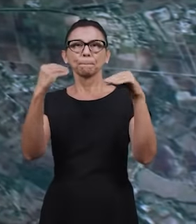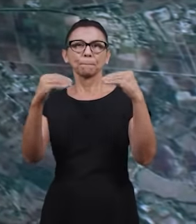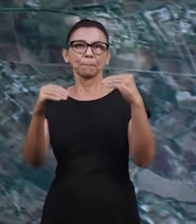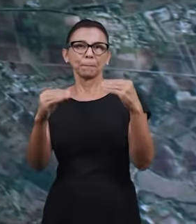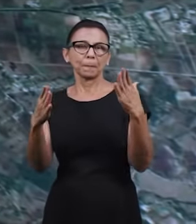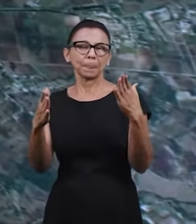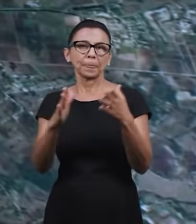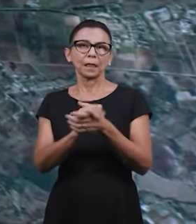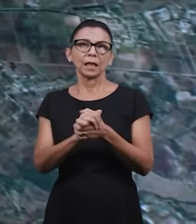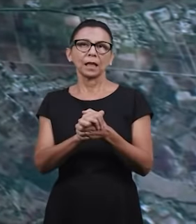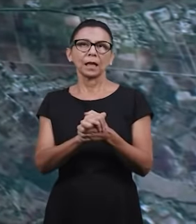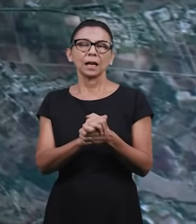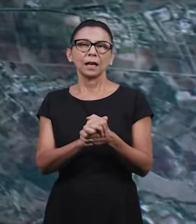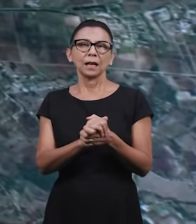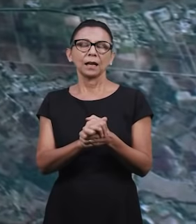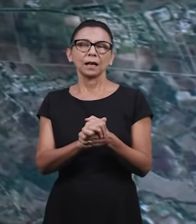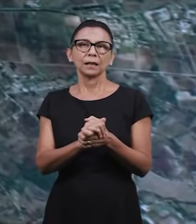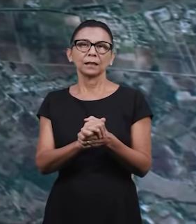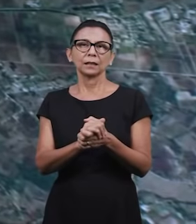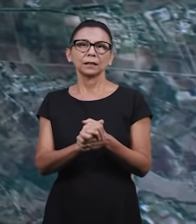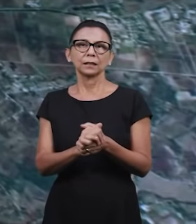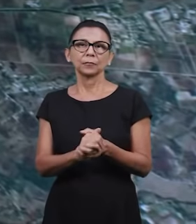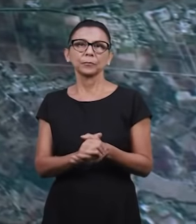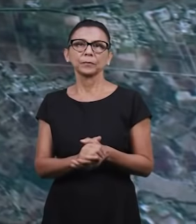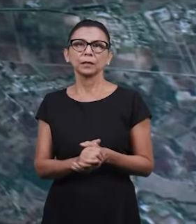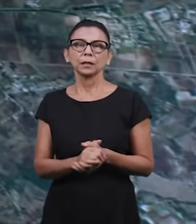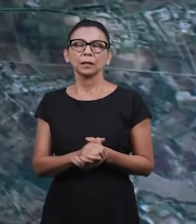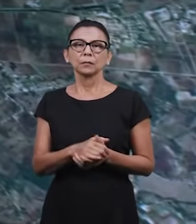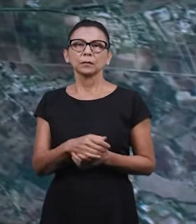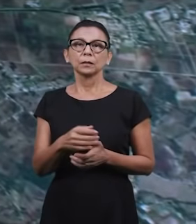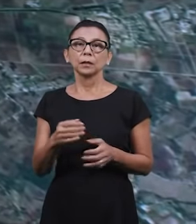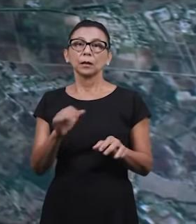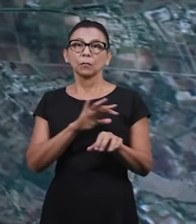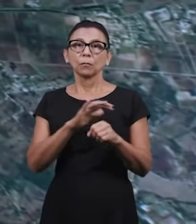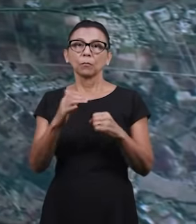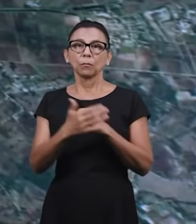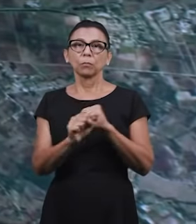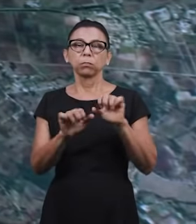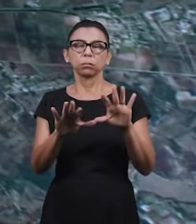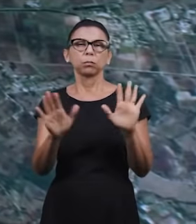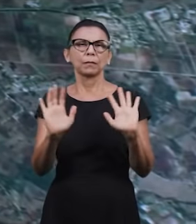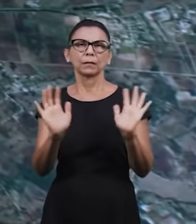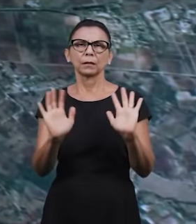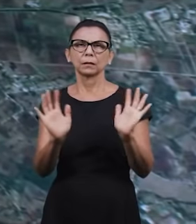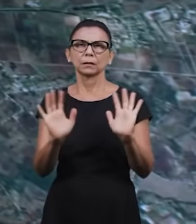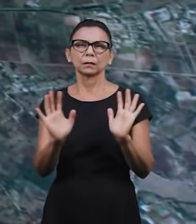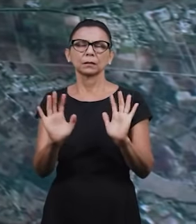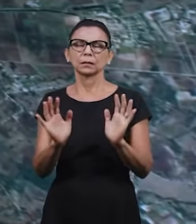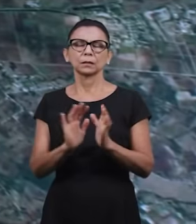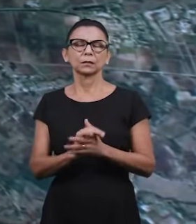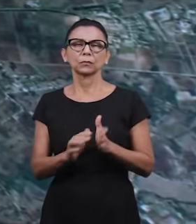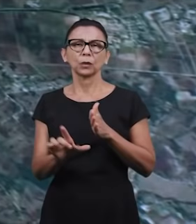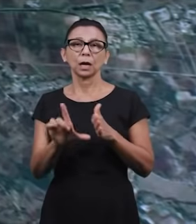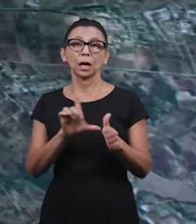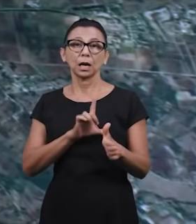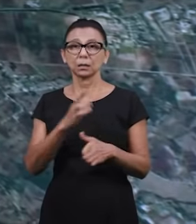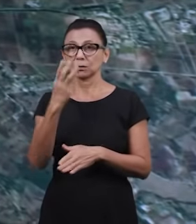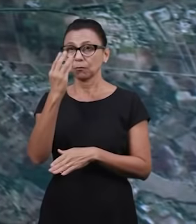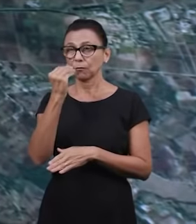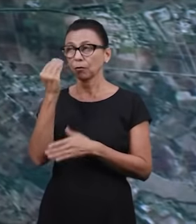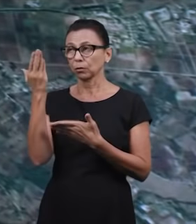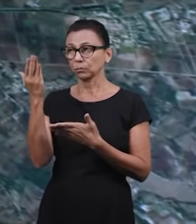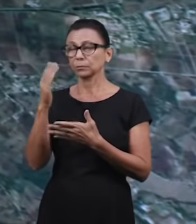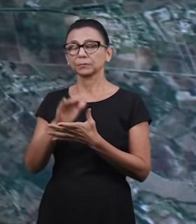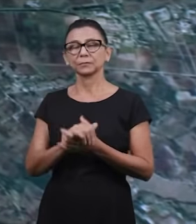foram retiradas ou foram tiradas em tempo de que nós não tínhamos ainda a pandemia, não estava ainda no tempo da